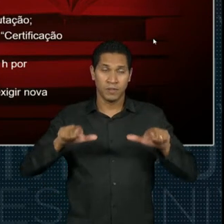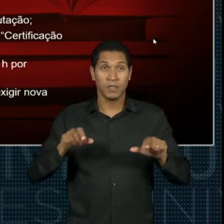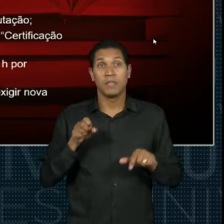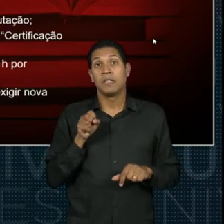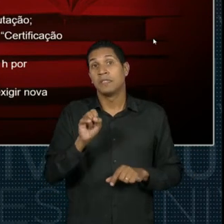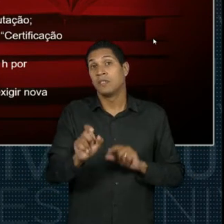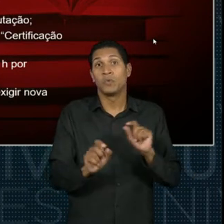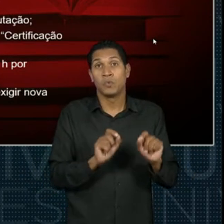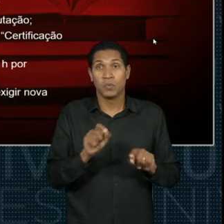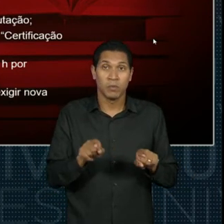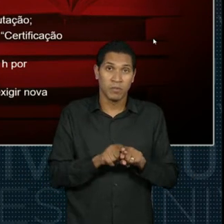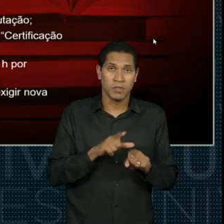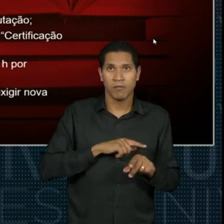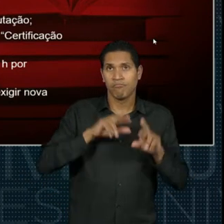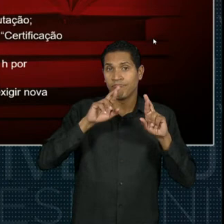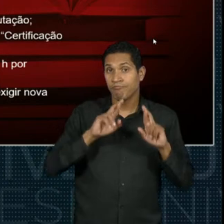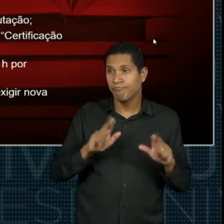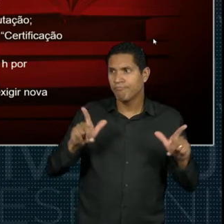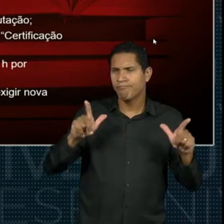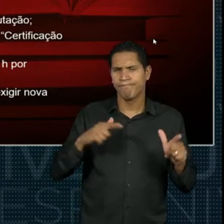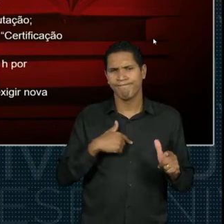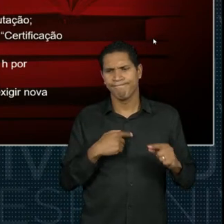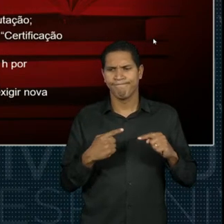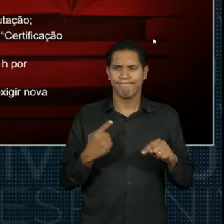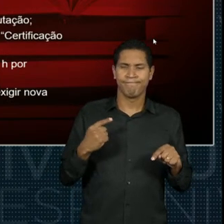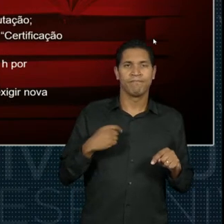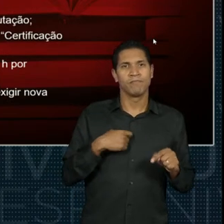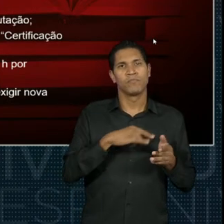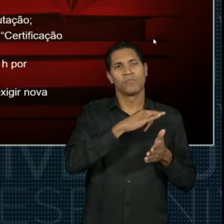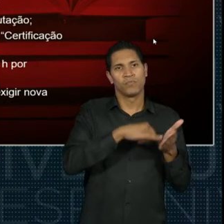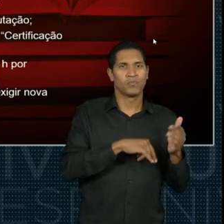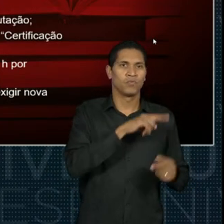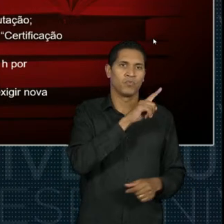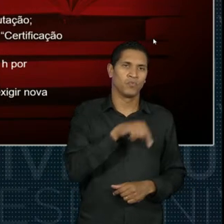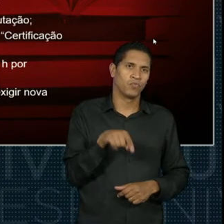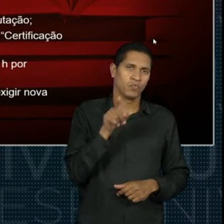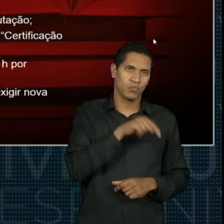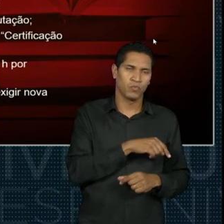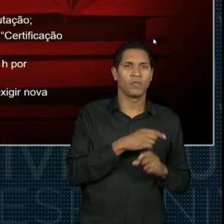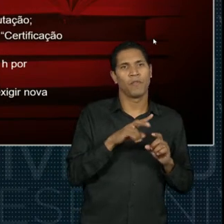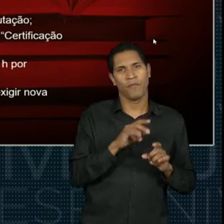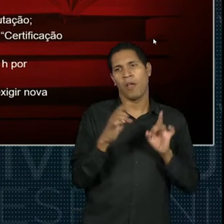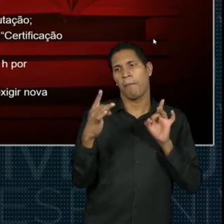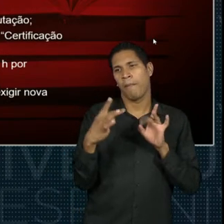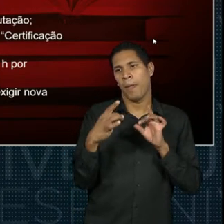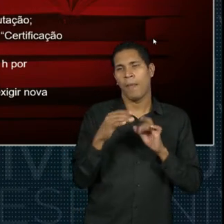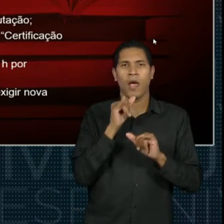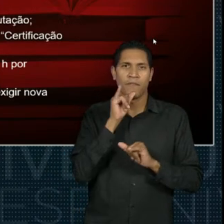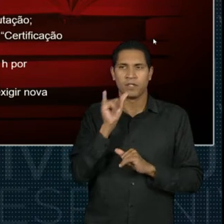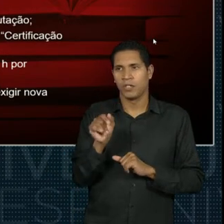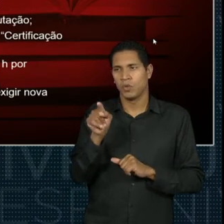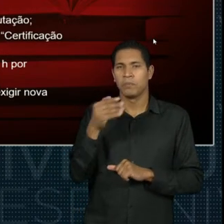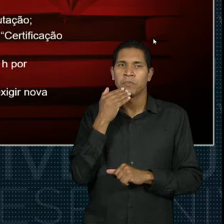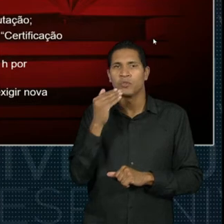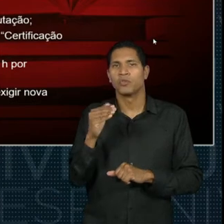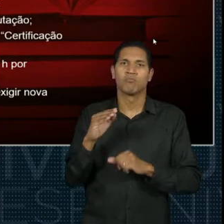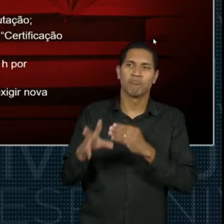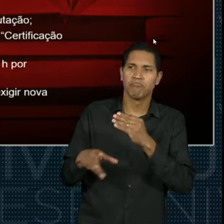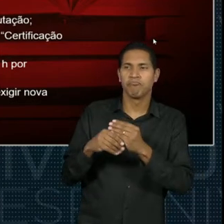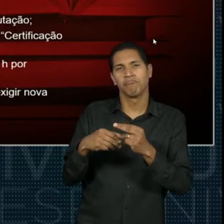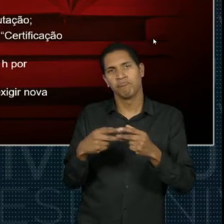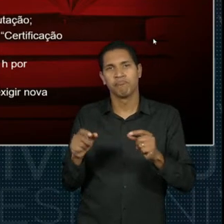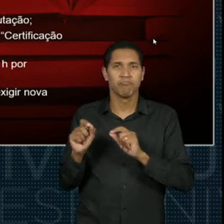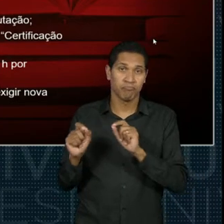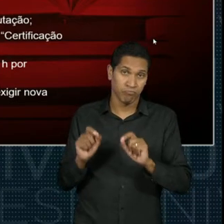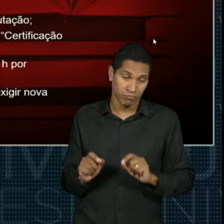esteja fora do exigido, a documentação vai ser indeferida com algum feedback com a exigência de uma nova postagem,